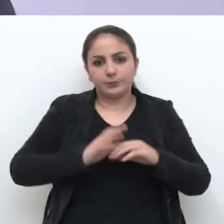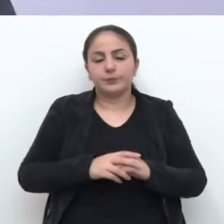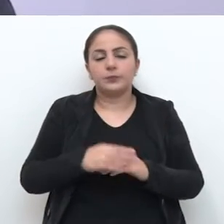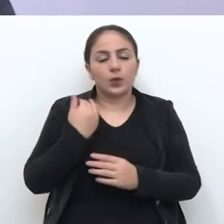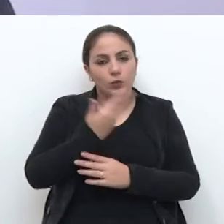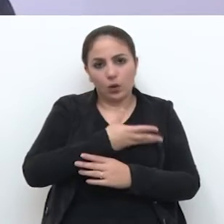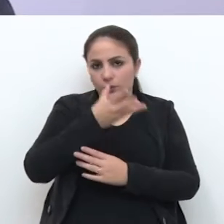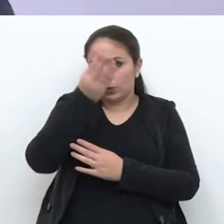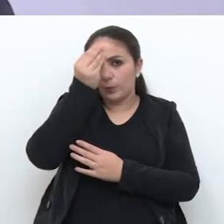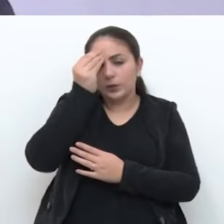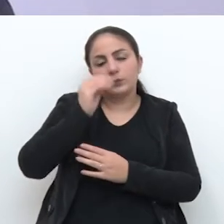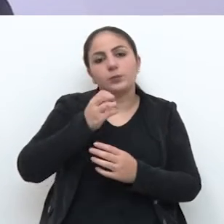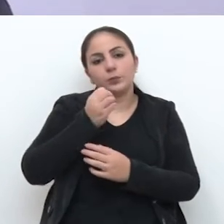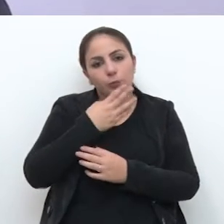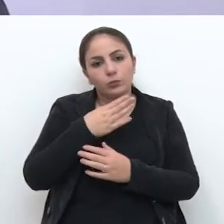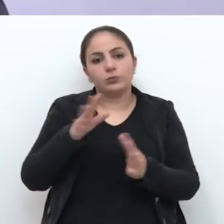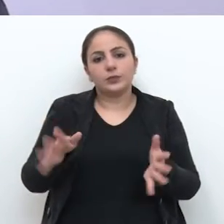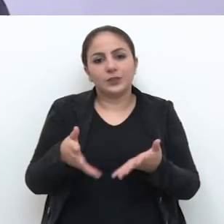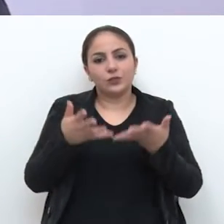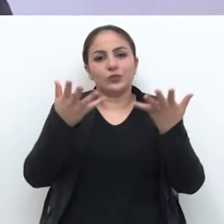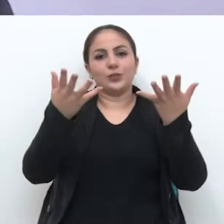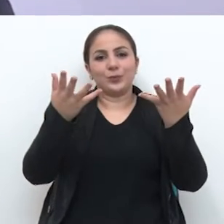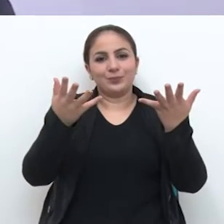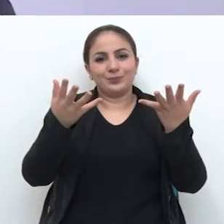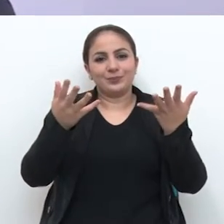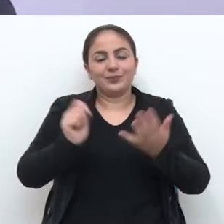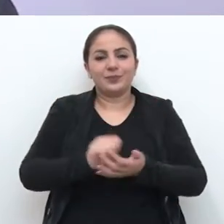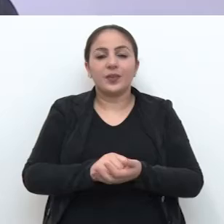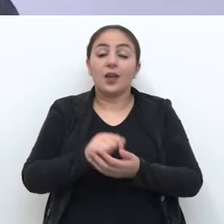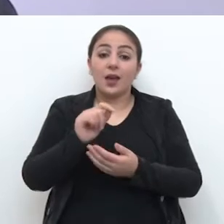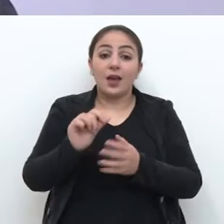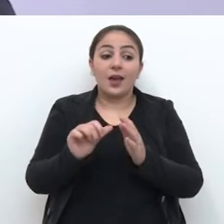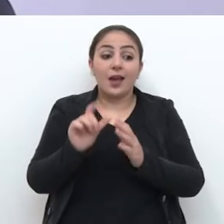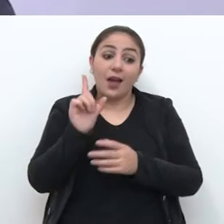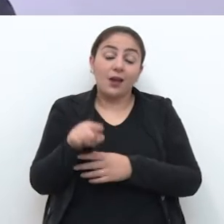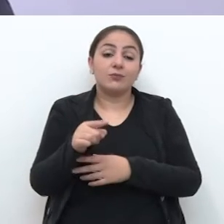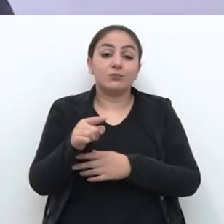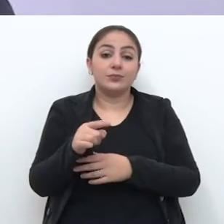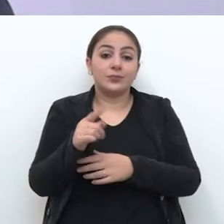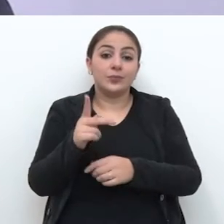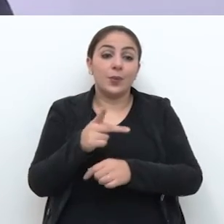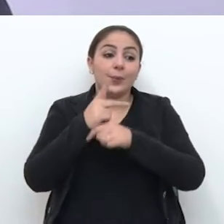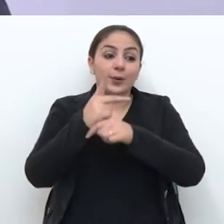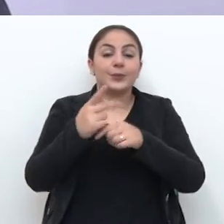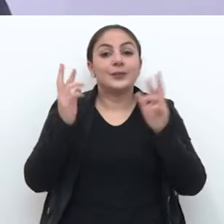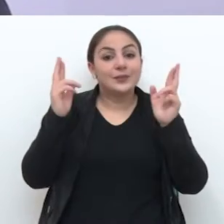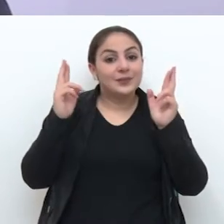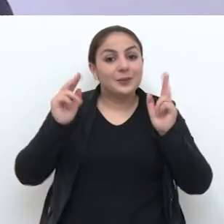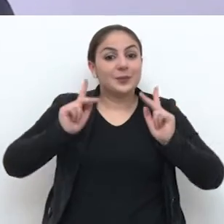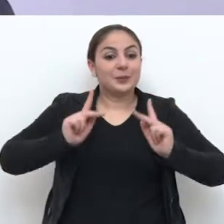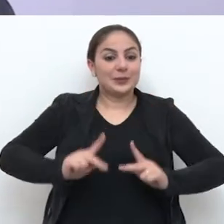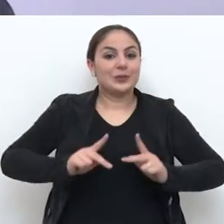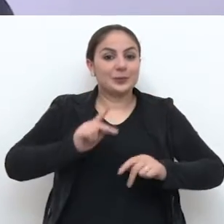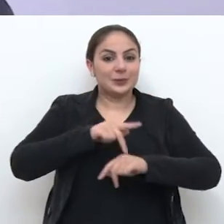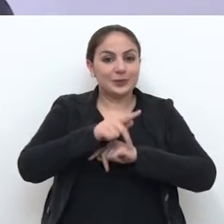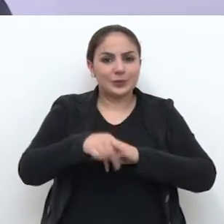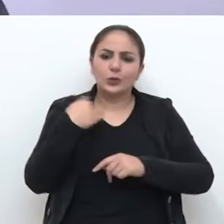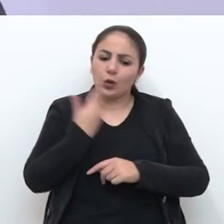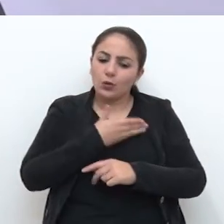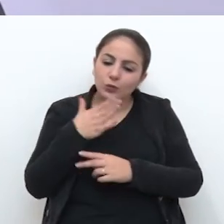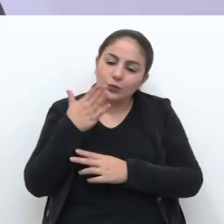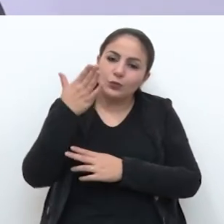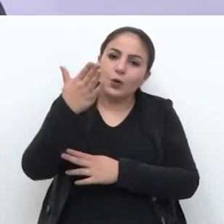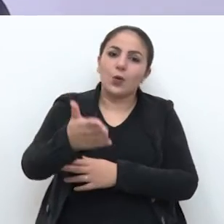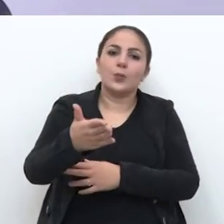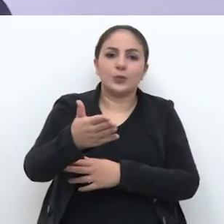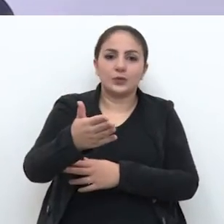Então, entendemos que ele vai ser um grande incentivador, assim. Era um prêmio muito esperado pelos escritores de Passo Fundo, né? Nós somos a capital